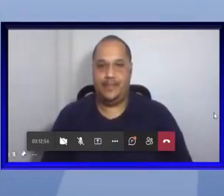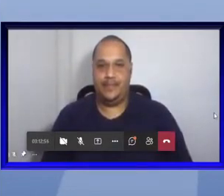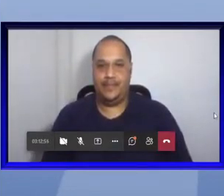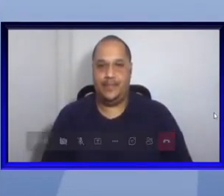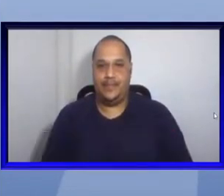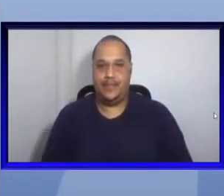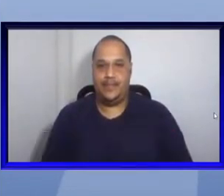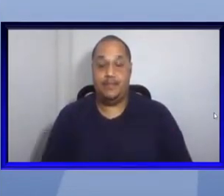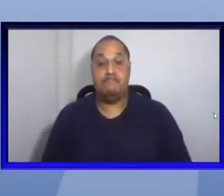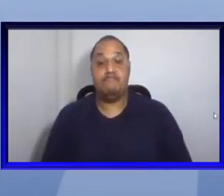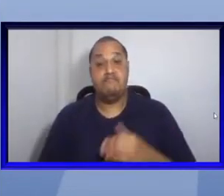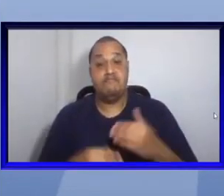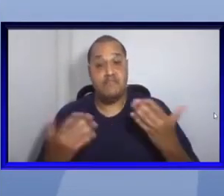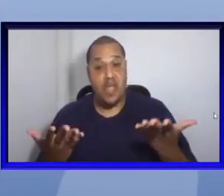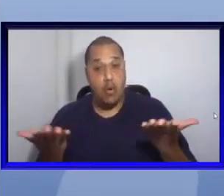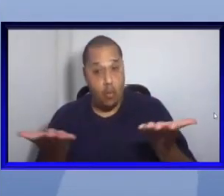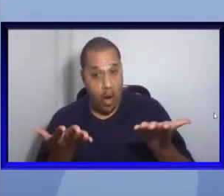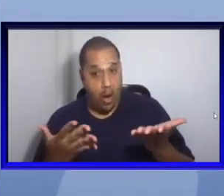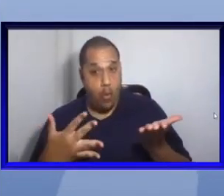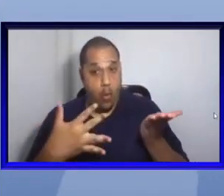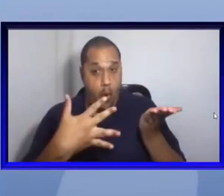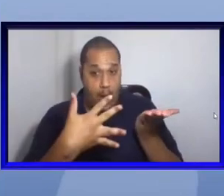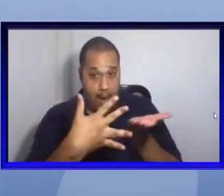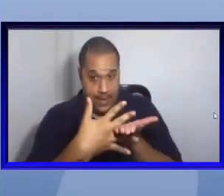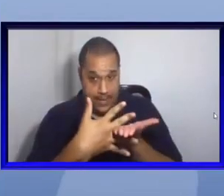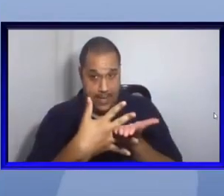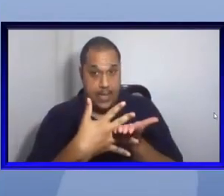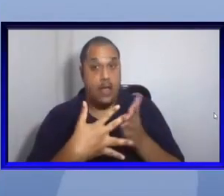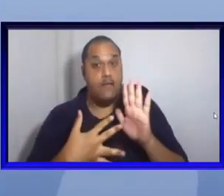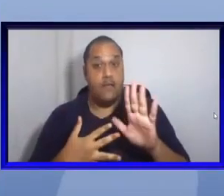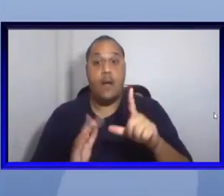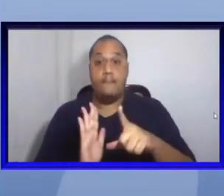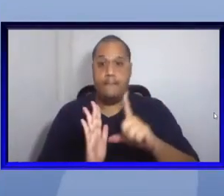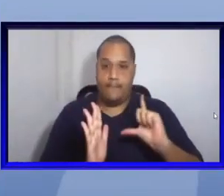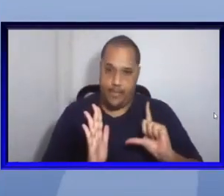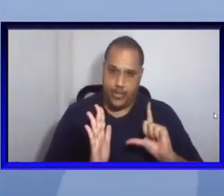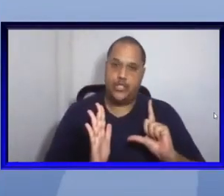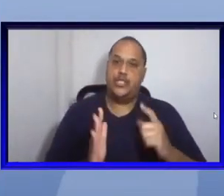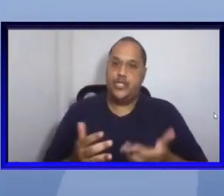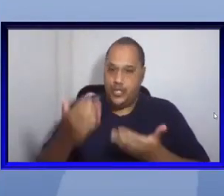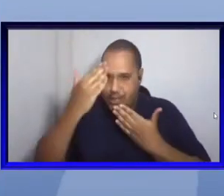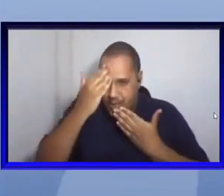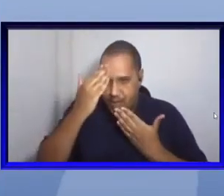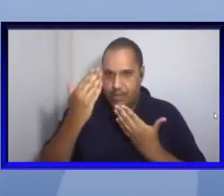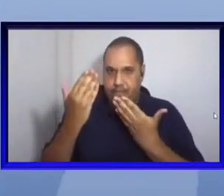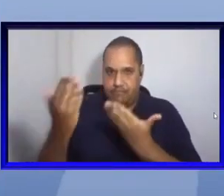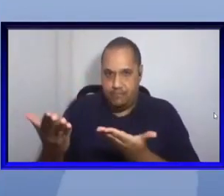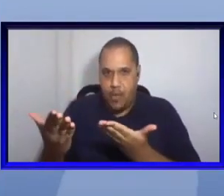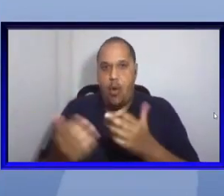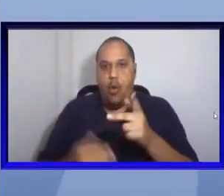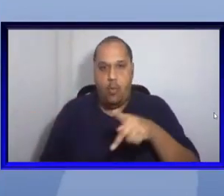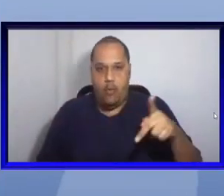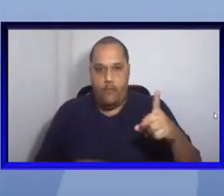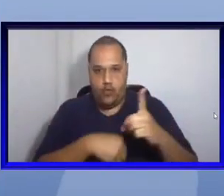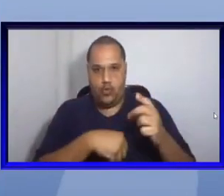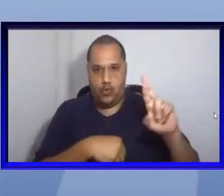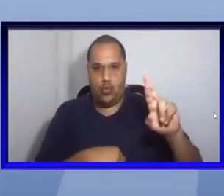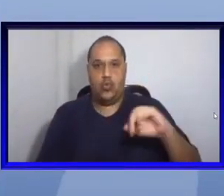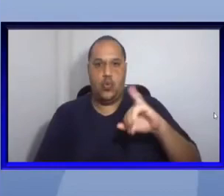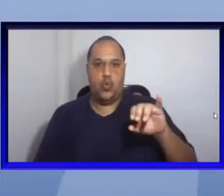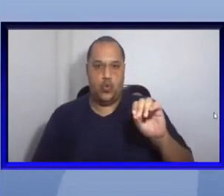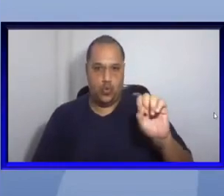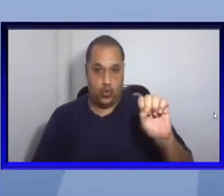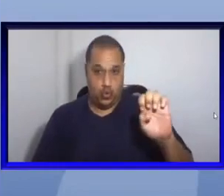agora a gente vai para o nosso intervalo mas antes disso gostaria de agradecer a disponibilidade do doutor José Albertino para estar